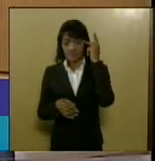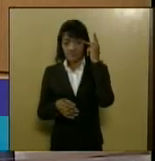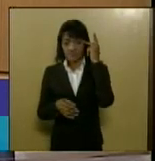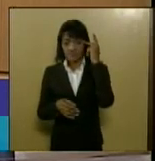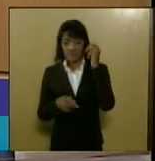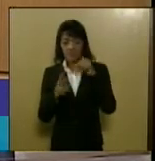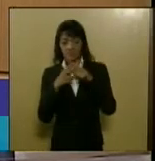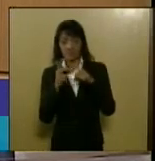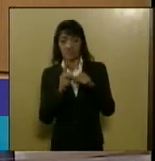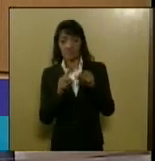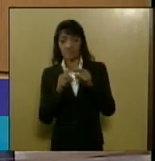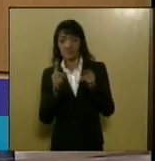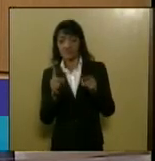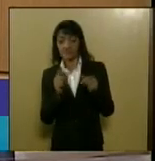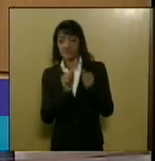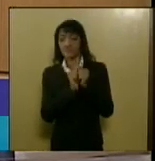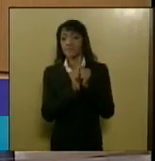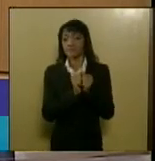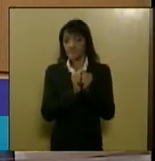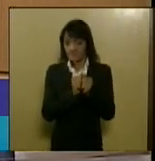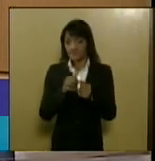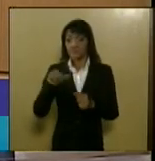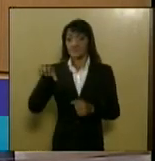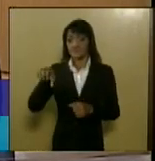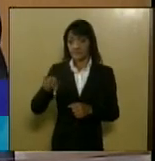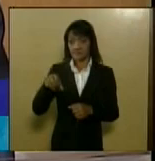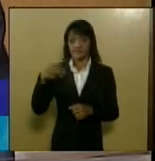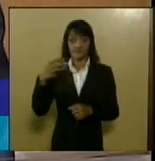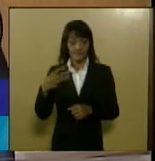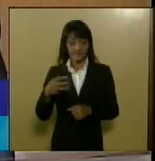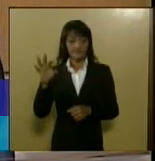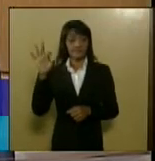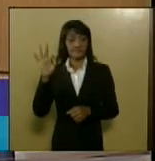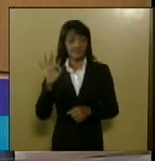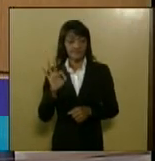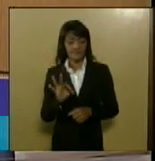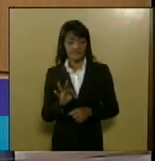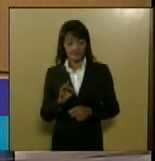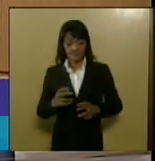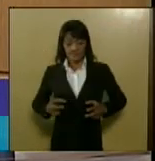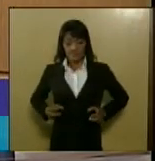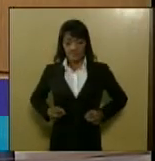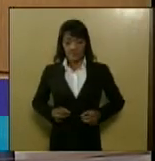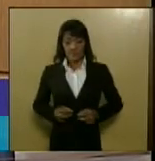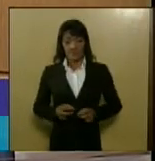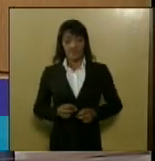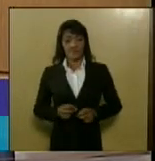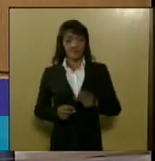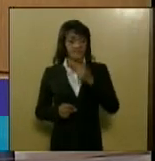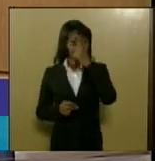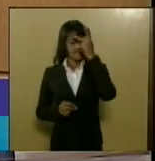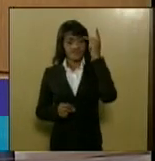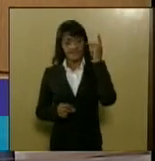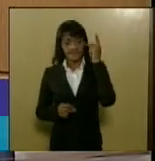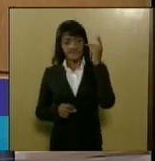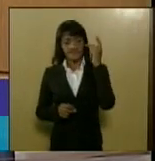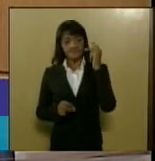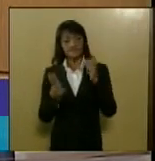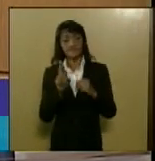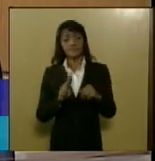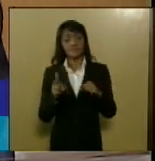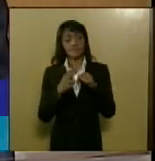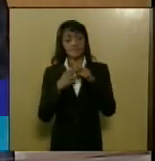a taxa que atinge até 93% de incidência de câncer de pulmão é em fumantes ativos ou passivos